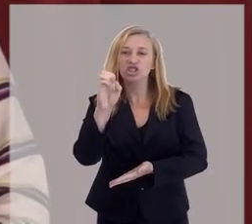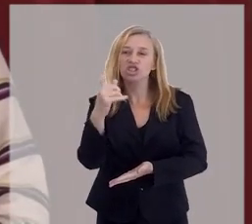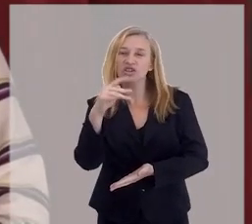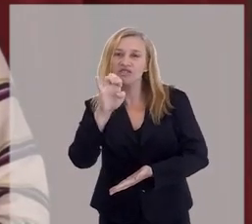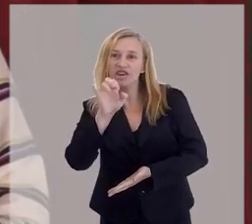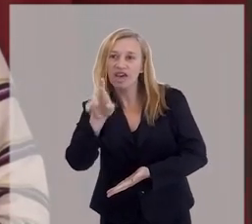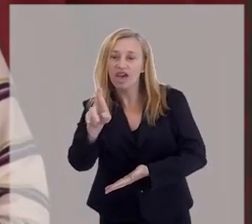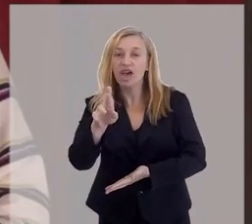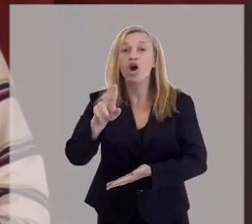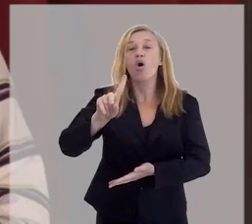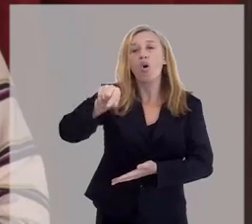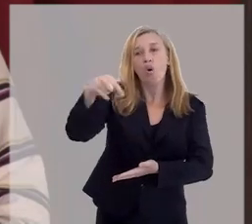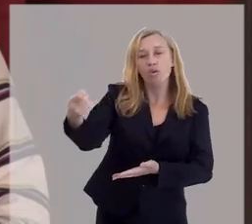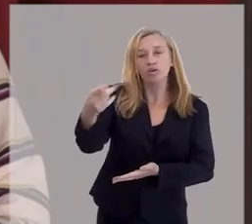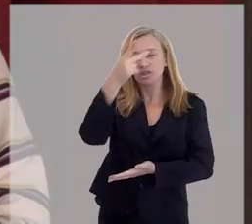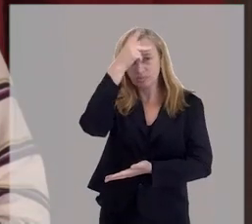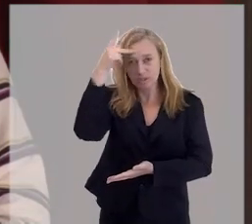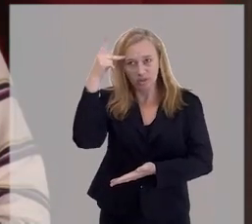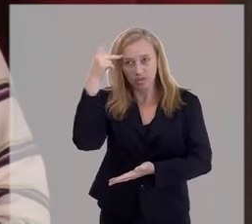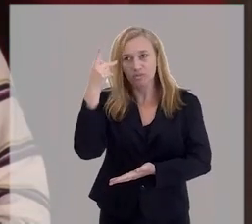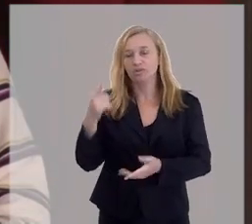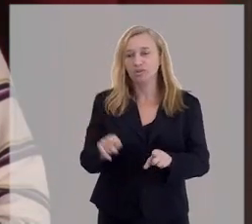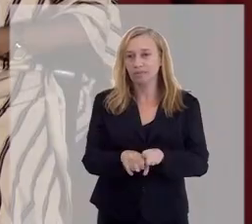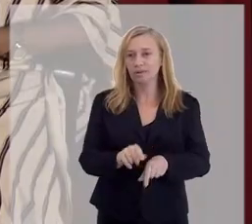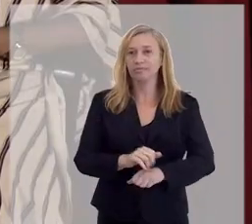que tantas outras pessoas fortaleceram.